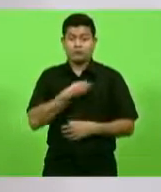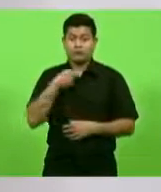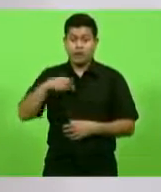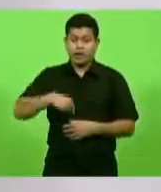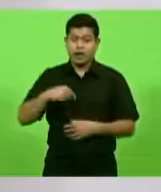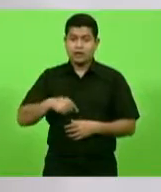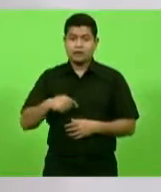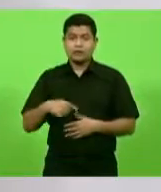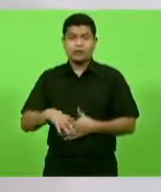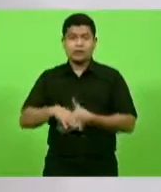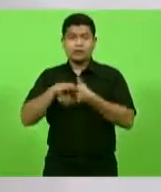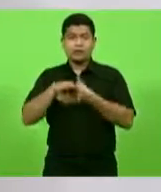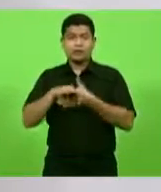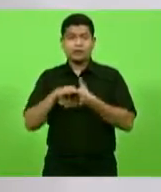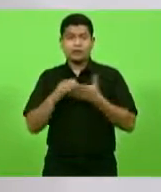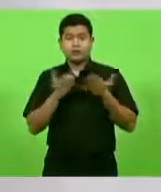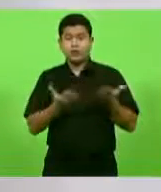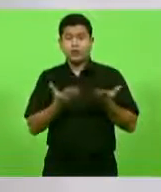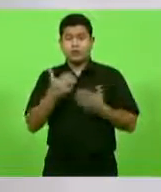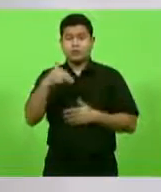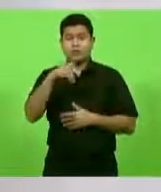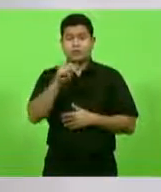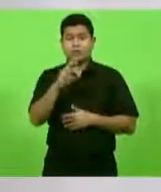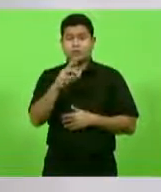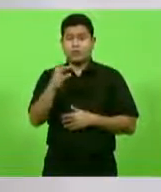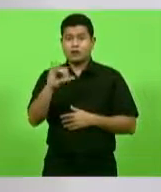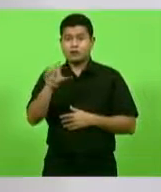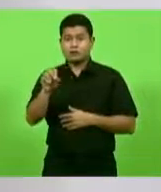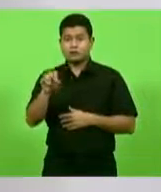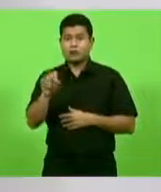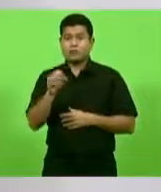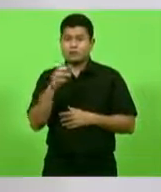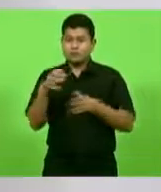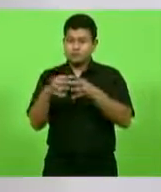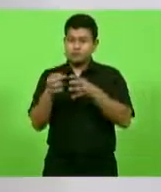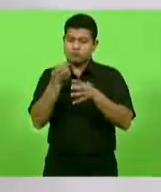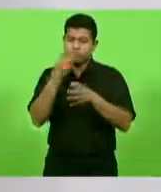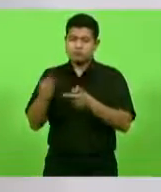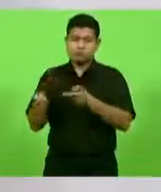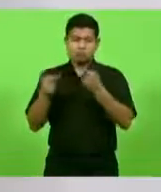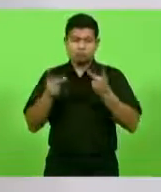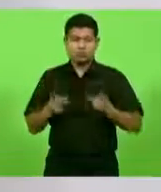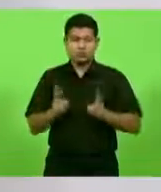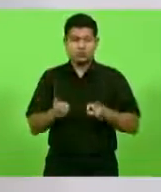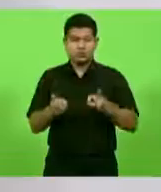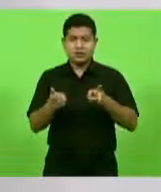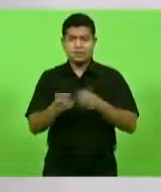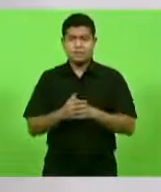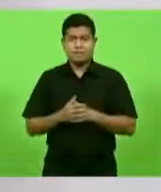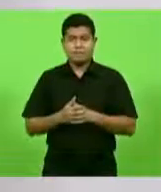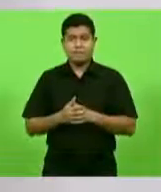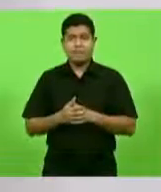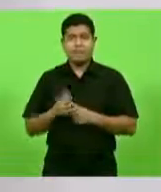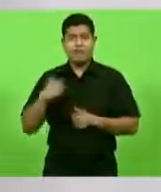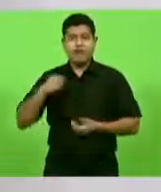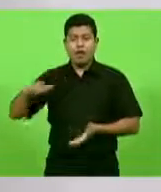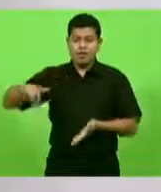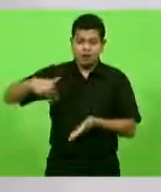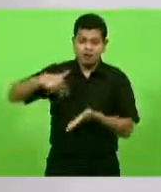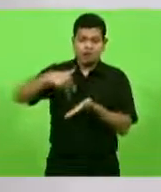liderados com o Márcio Poleto, o grupo, sejam sempre bem-vindos. Senhor presidente, o que me faz vir à tribuna